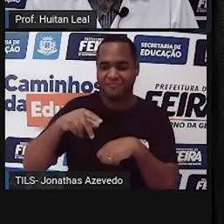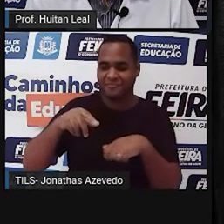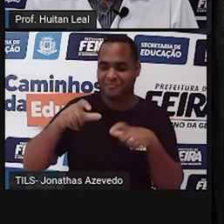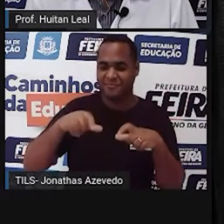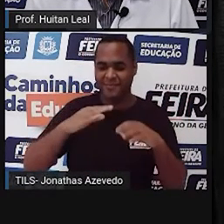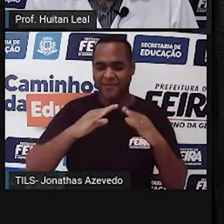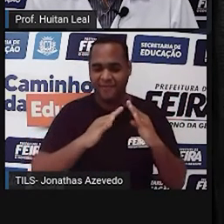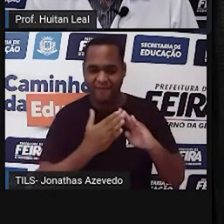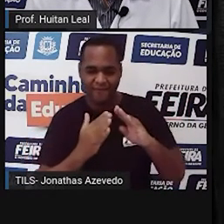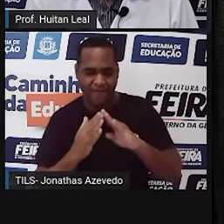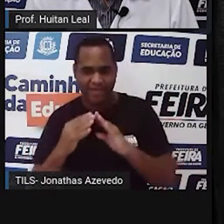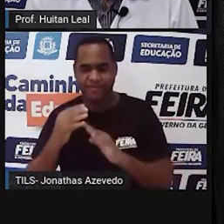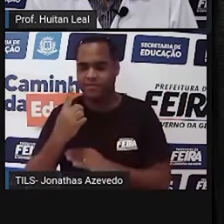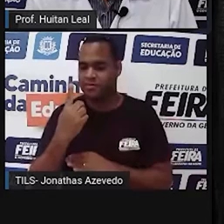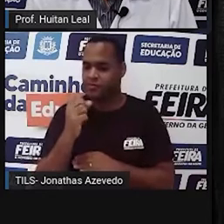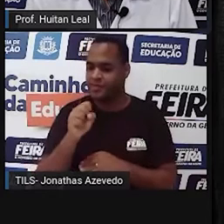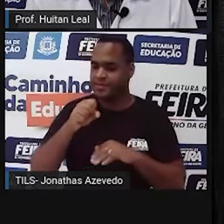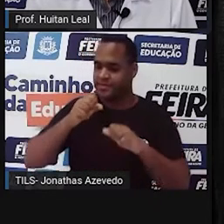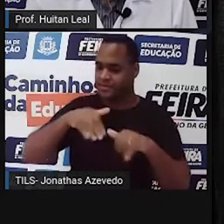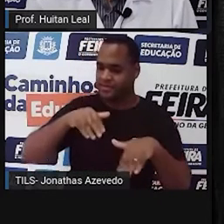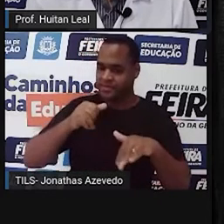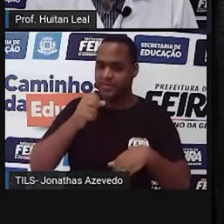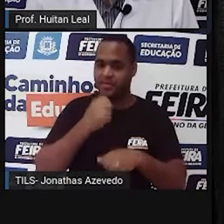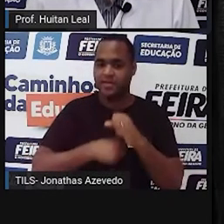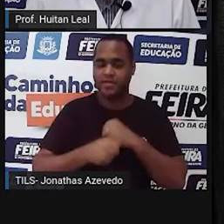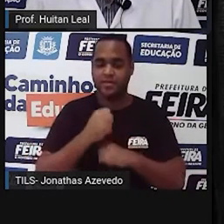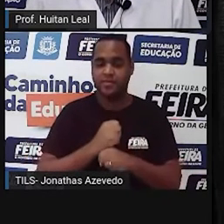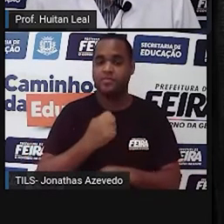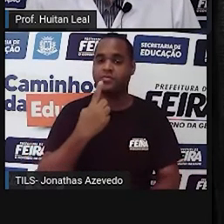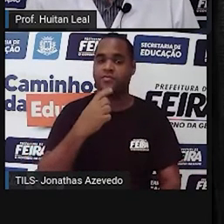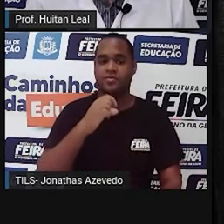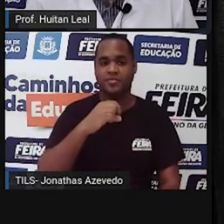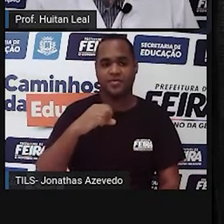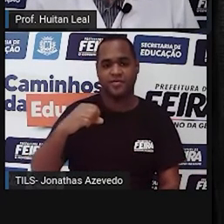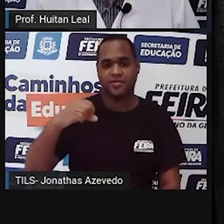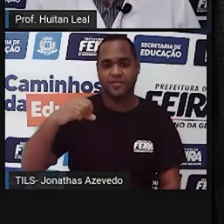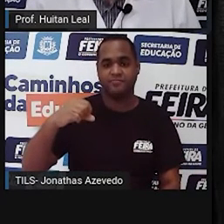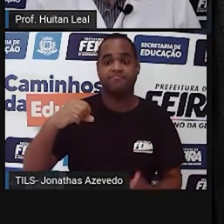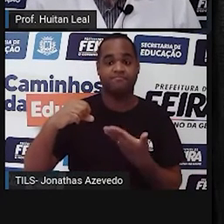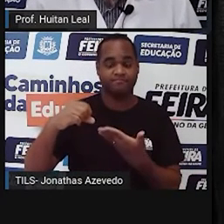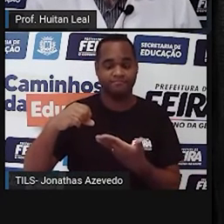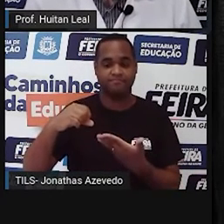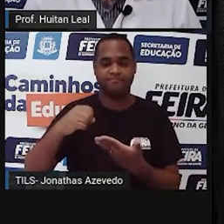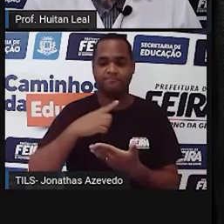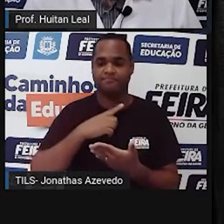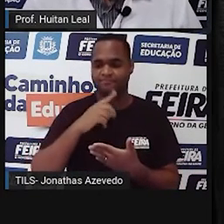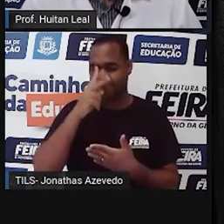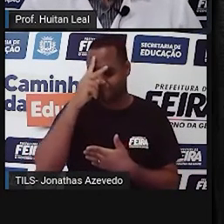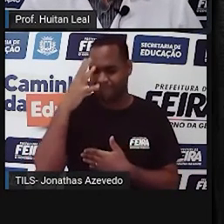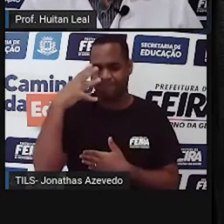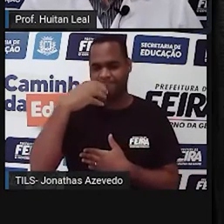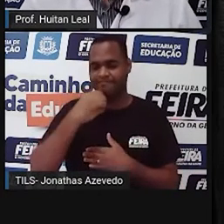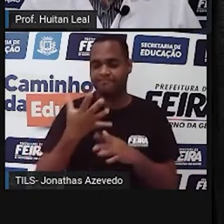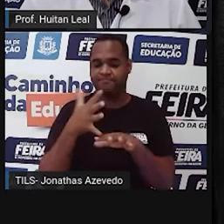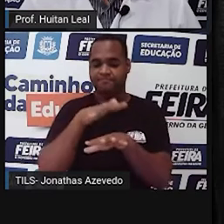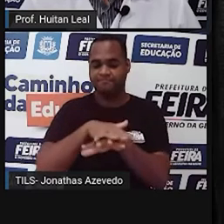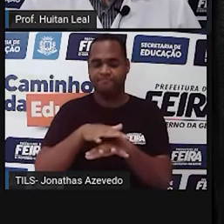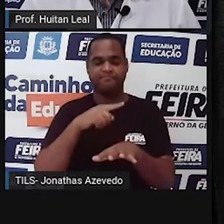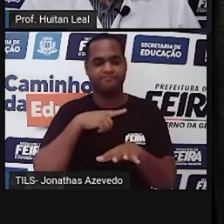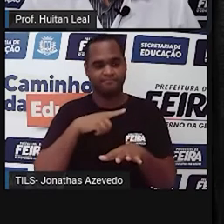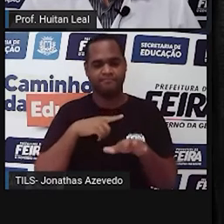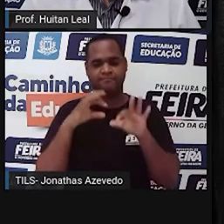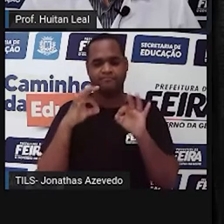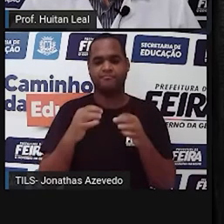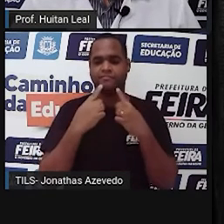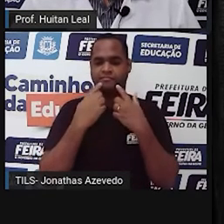18 de setembro de 1999. Então, uma história linda de inclusão, como